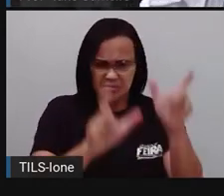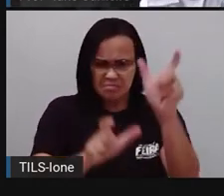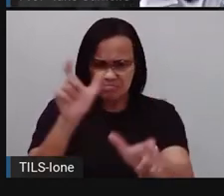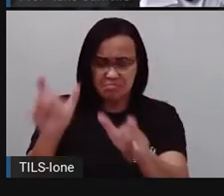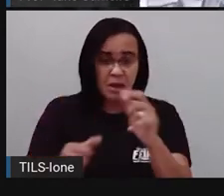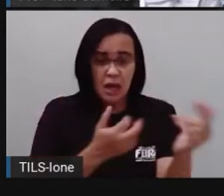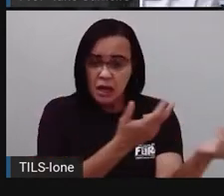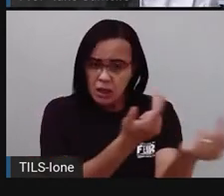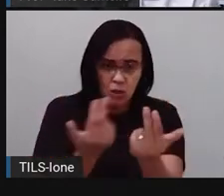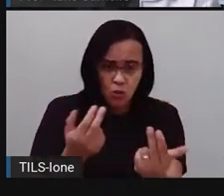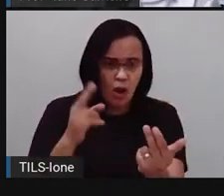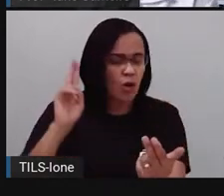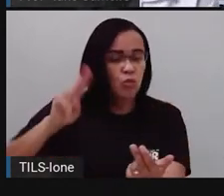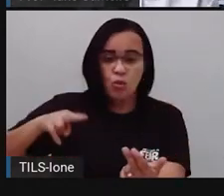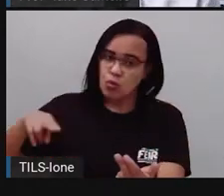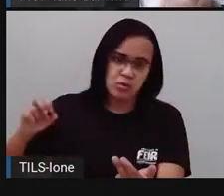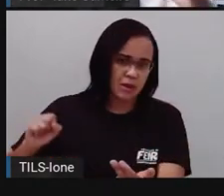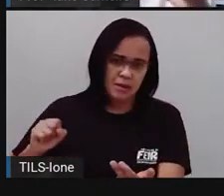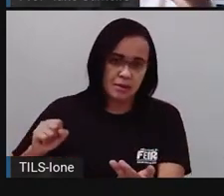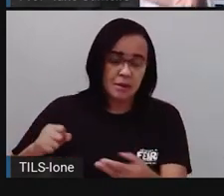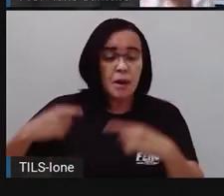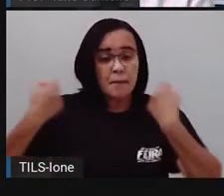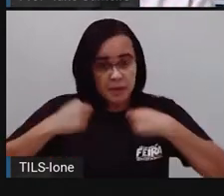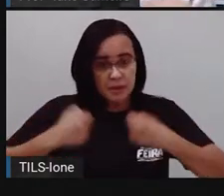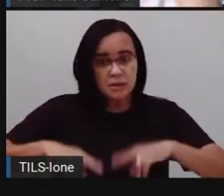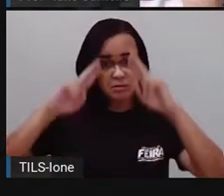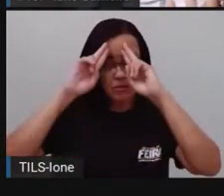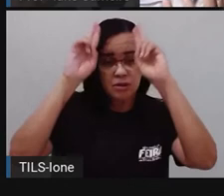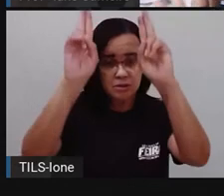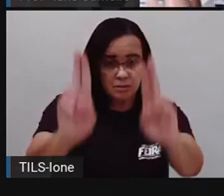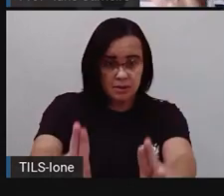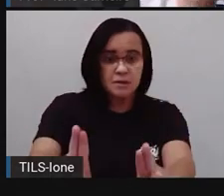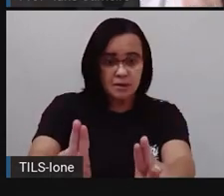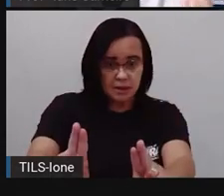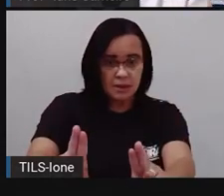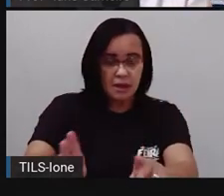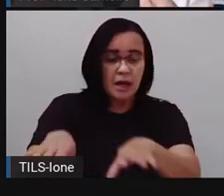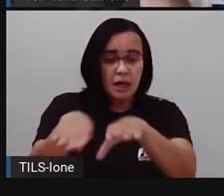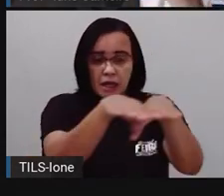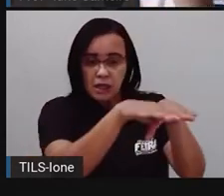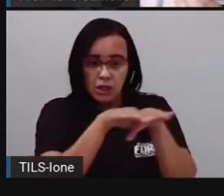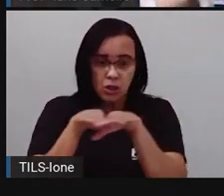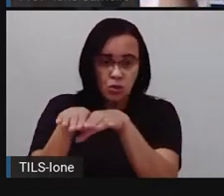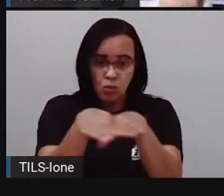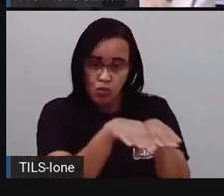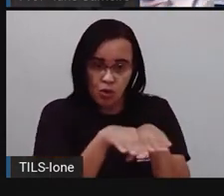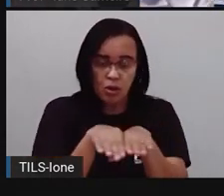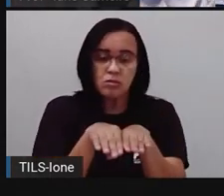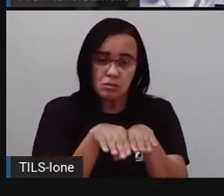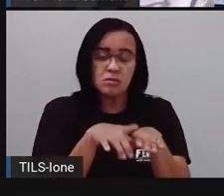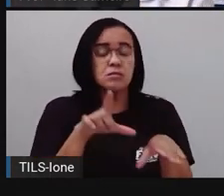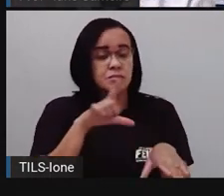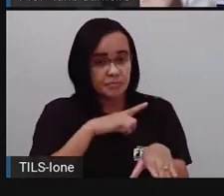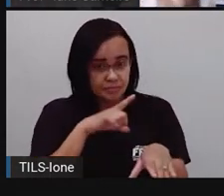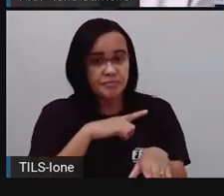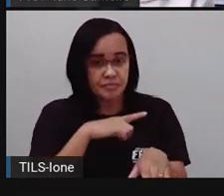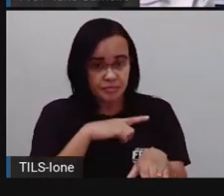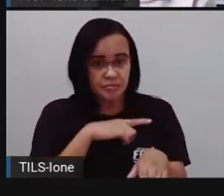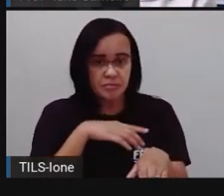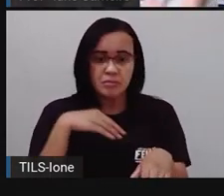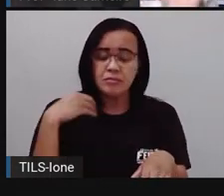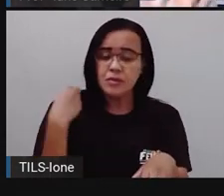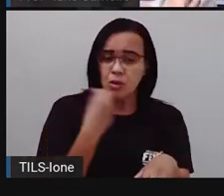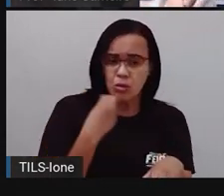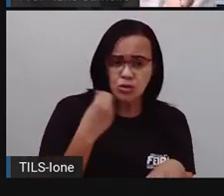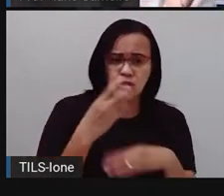respeitar e lutar pra que nós sejamos tratados da mesma forma. Tenhamos oportunidades iguais